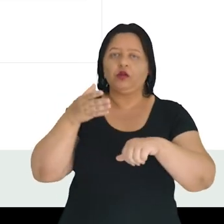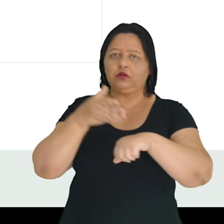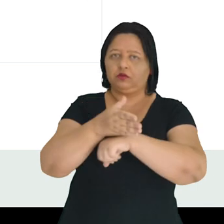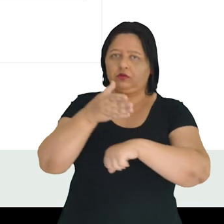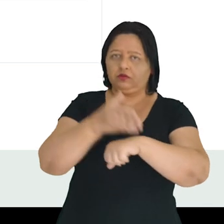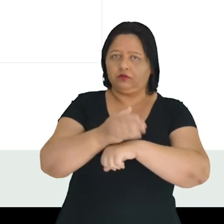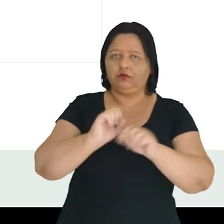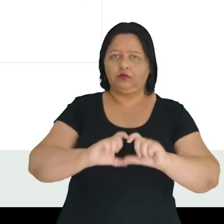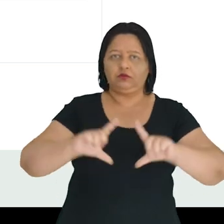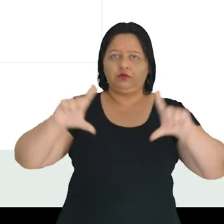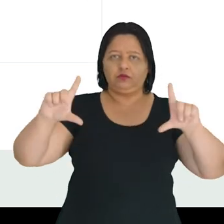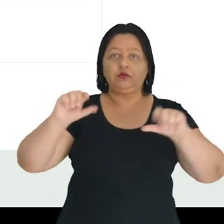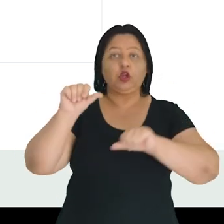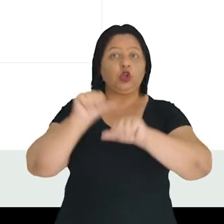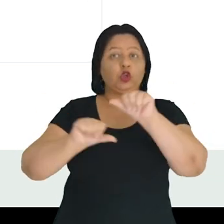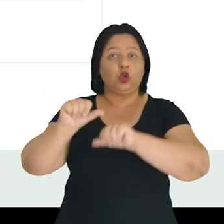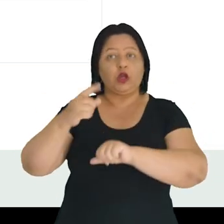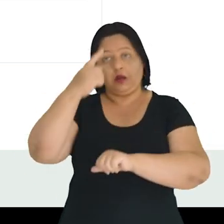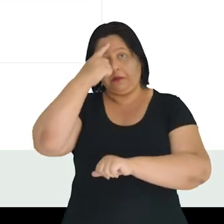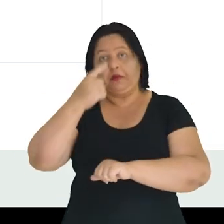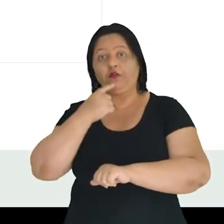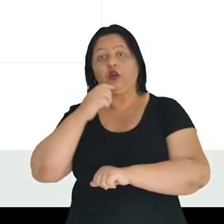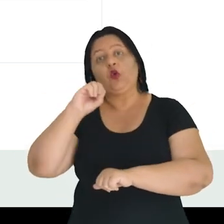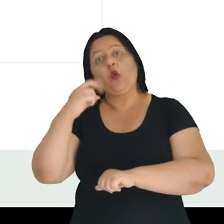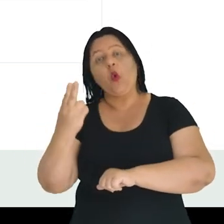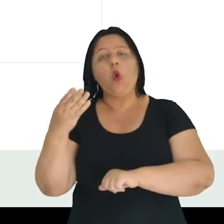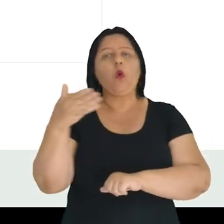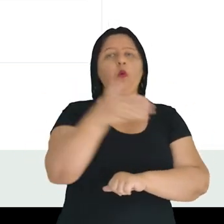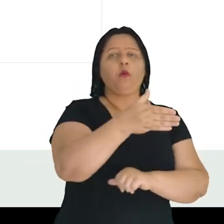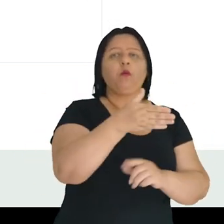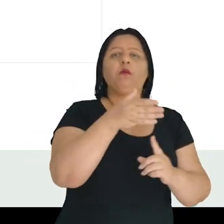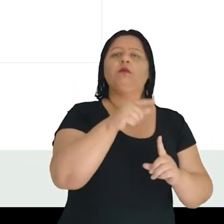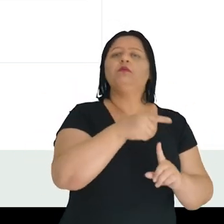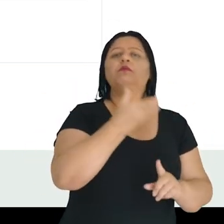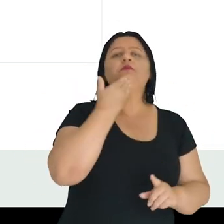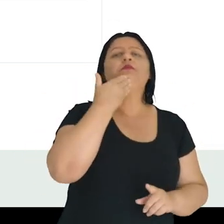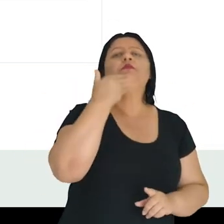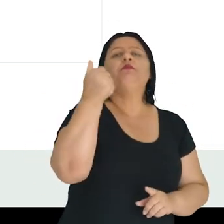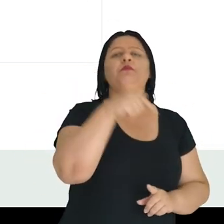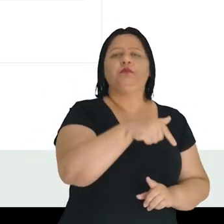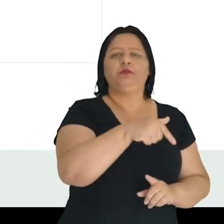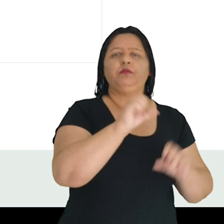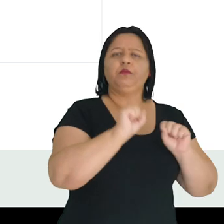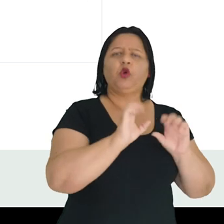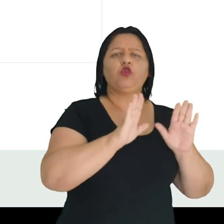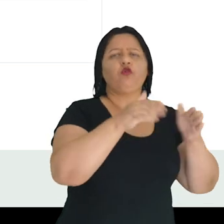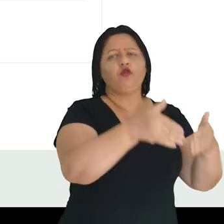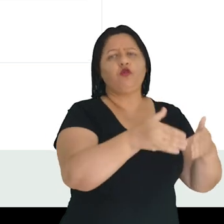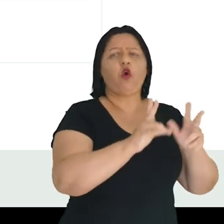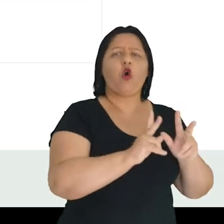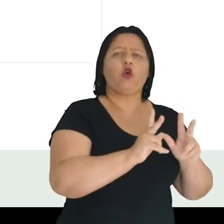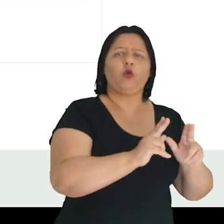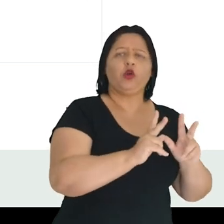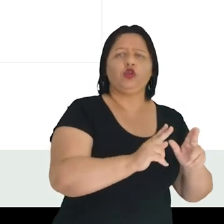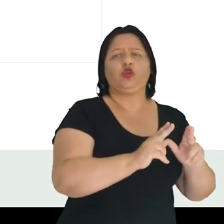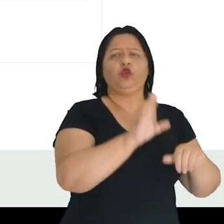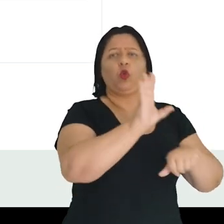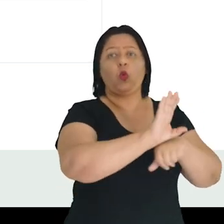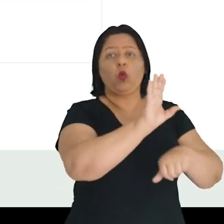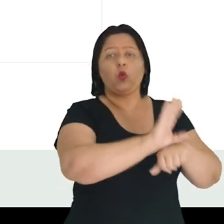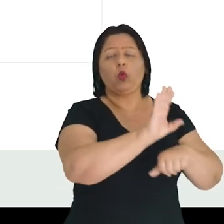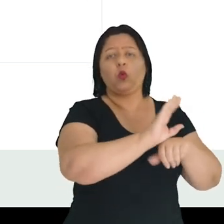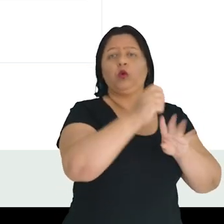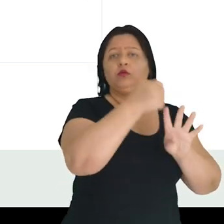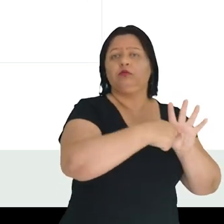acessar a opção de modificar o perfil ou ir direto nas preferências. Preferências de fórum, do editor,